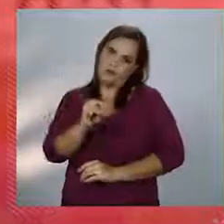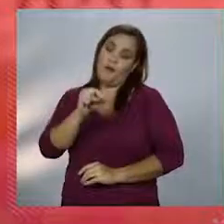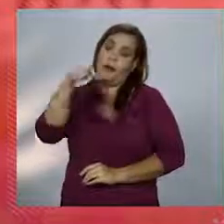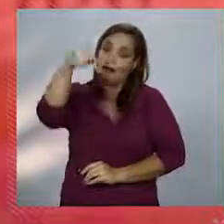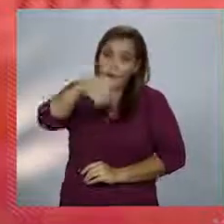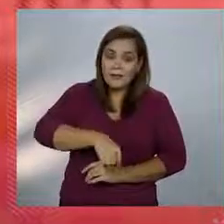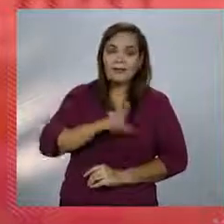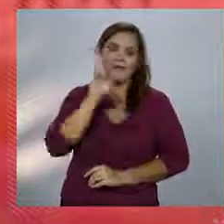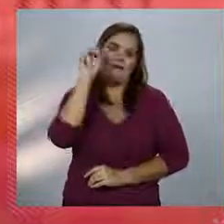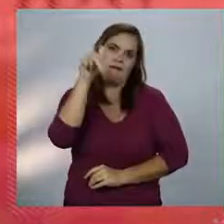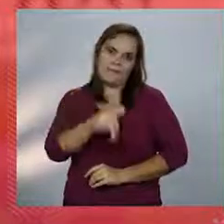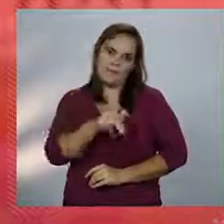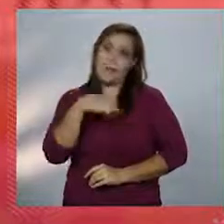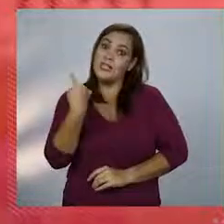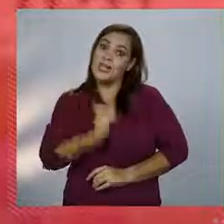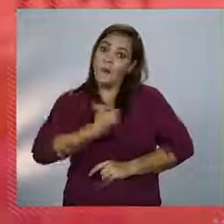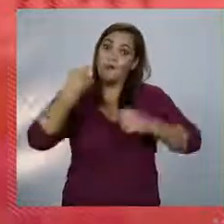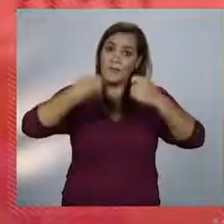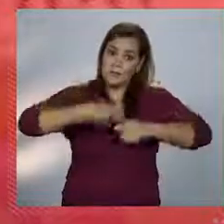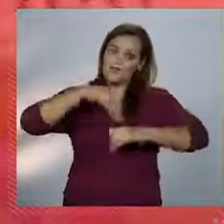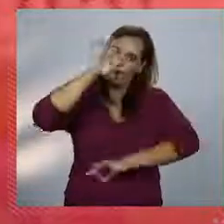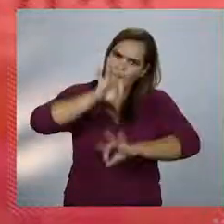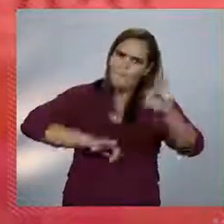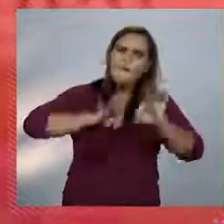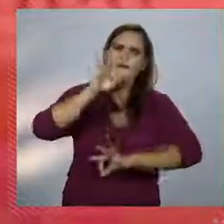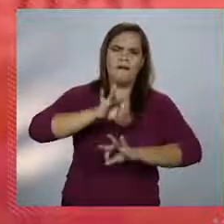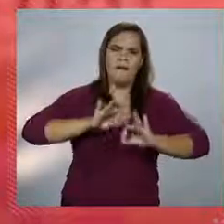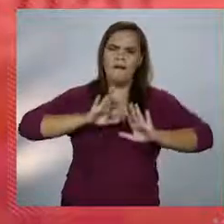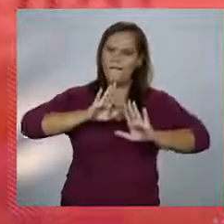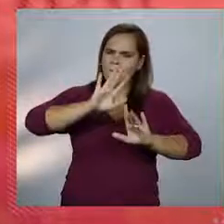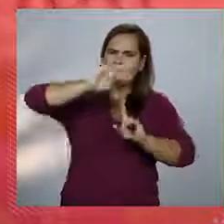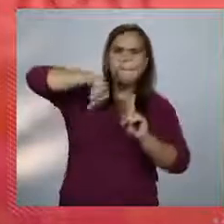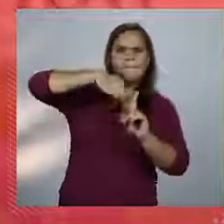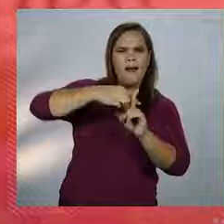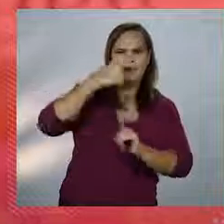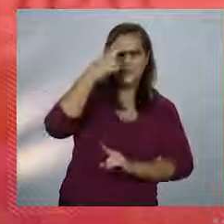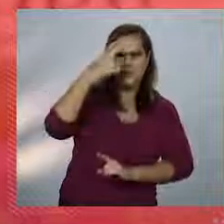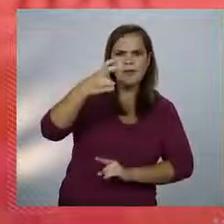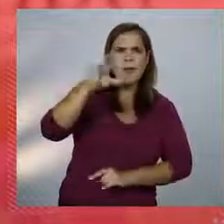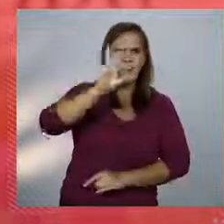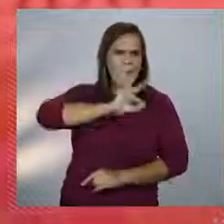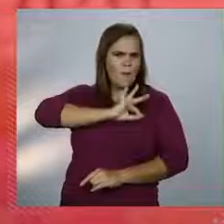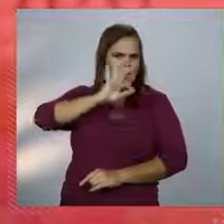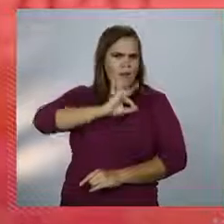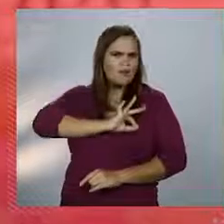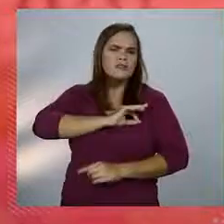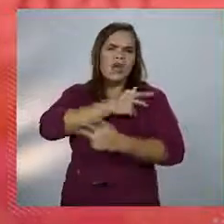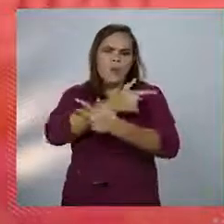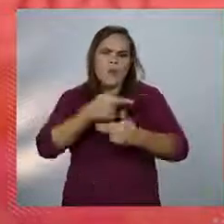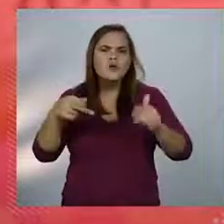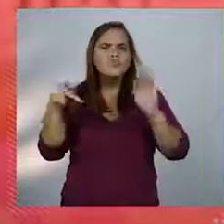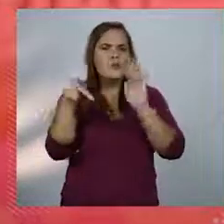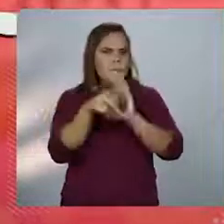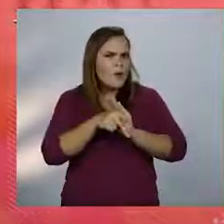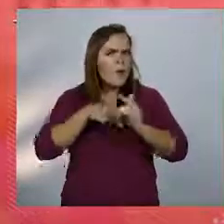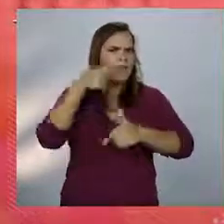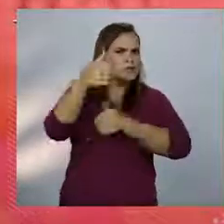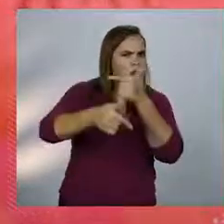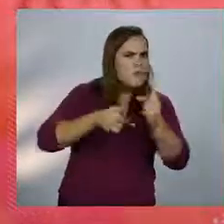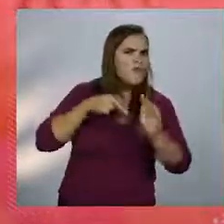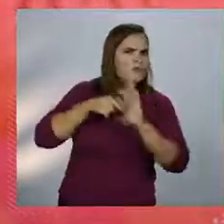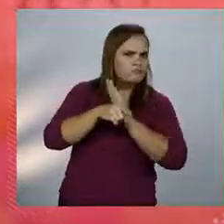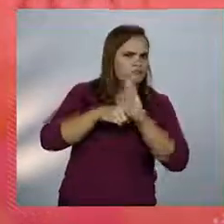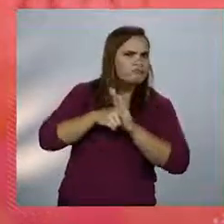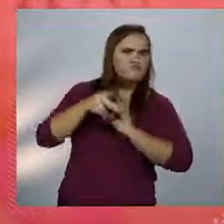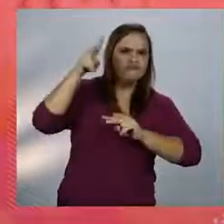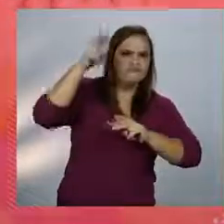e temos que ir dando conta disso. Mais inteligência, dar condições pra polícia civil investigar, prender o criminoso